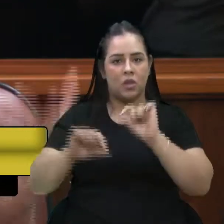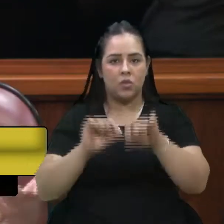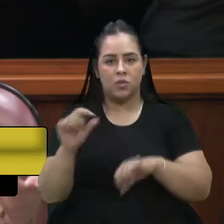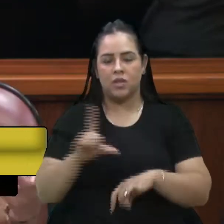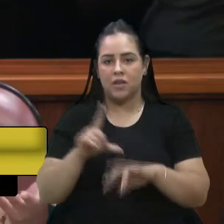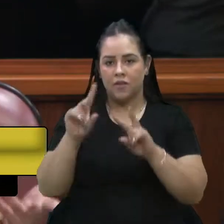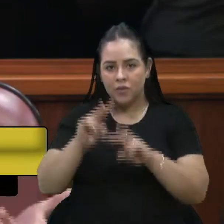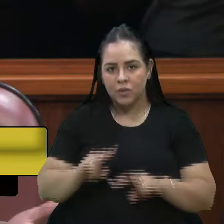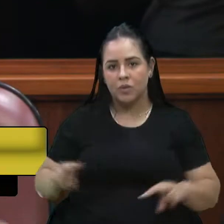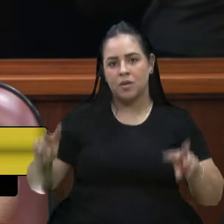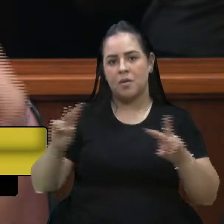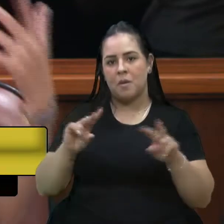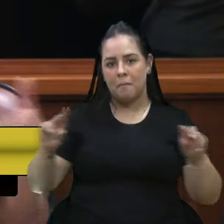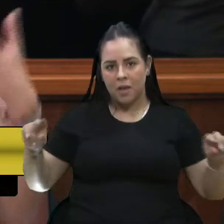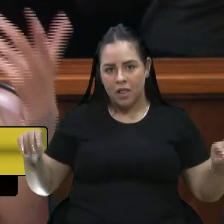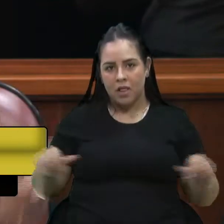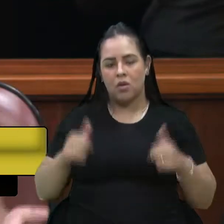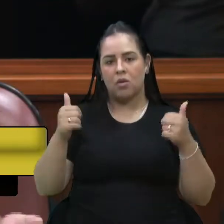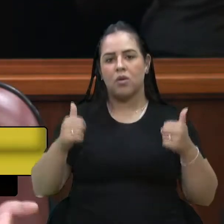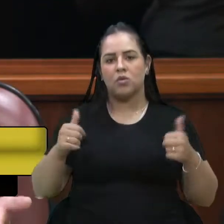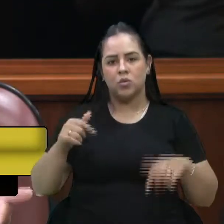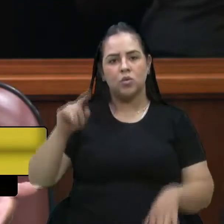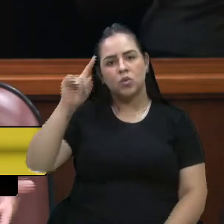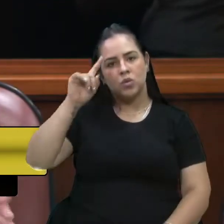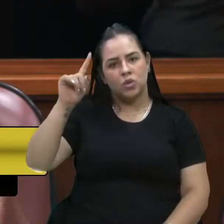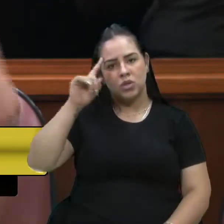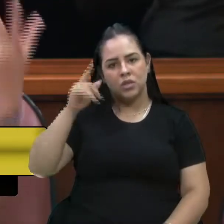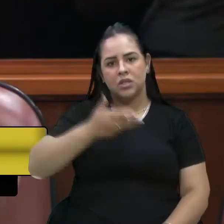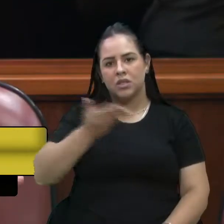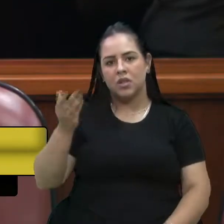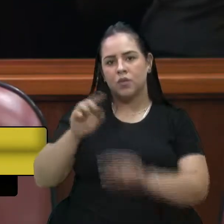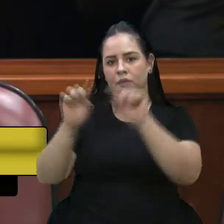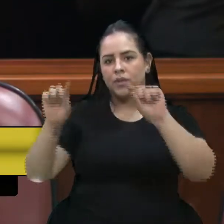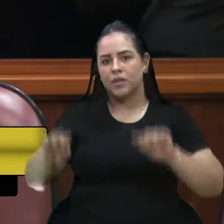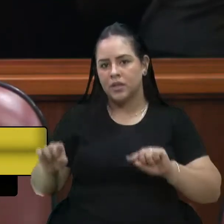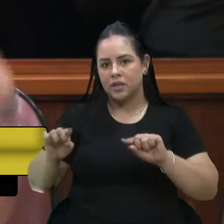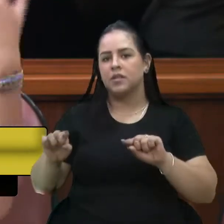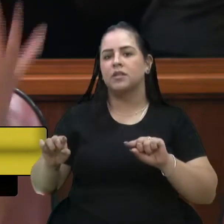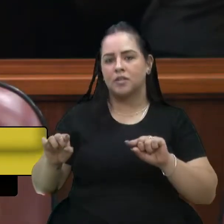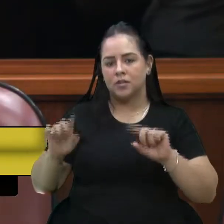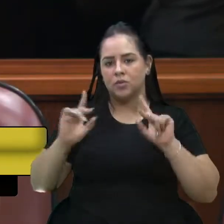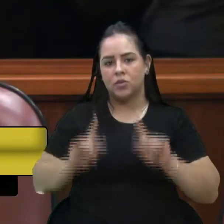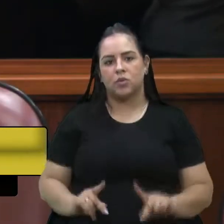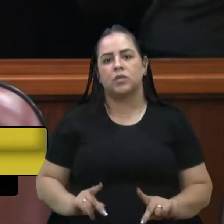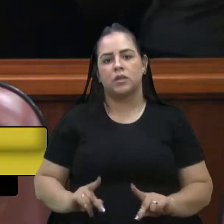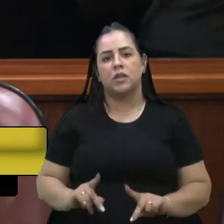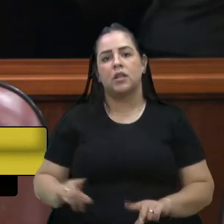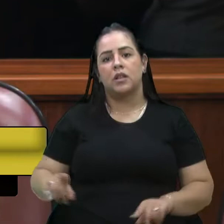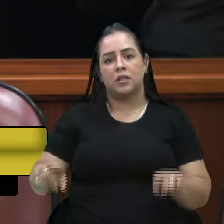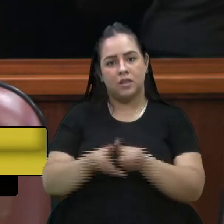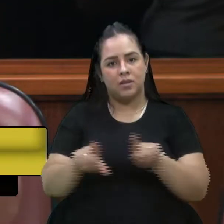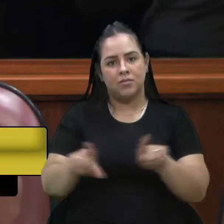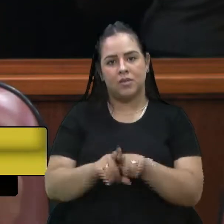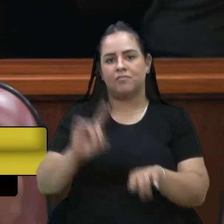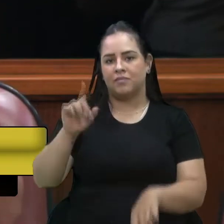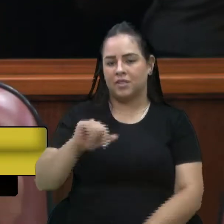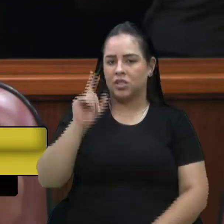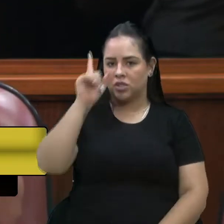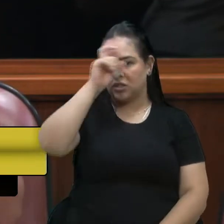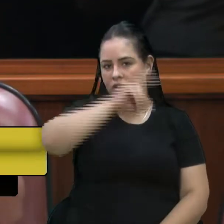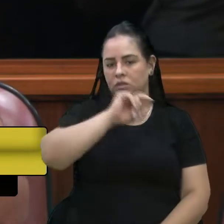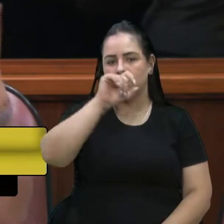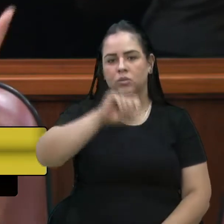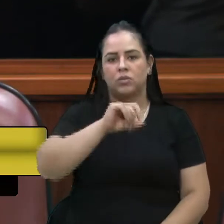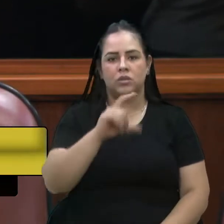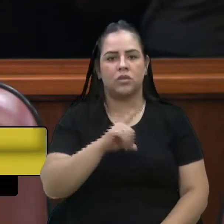visíveis aos olhos, o dia a dia desses trabalhadores e dessas trabalhadoras também é muito precário em relação à questão